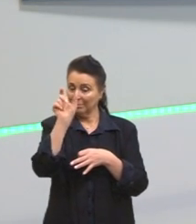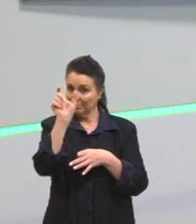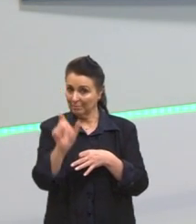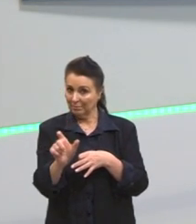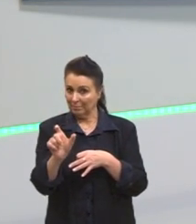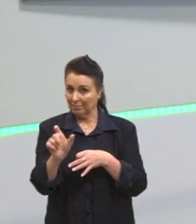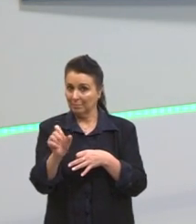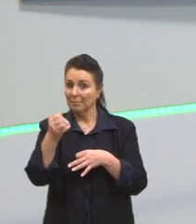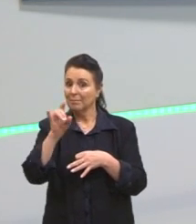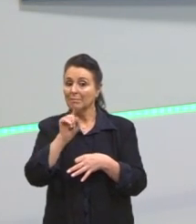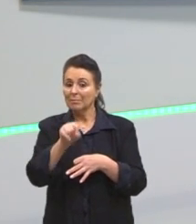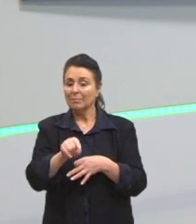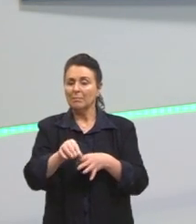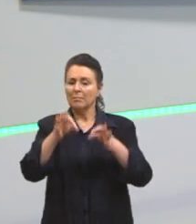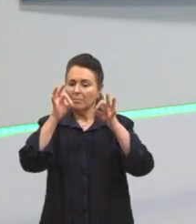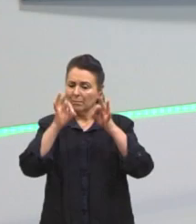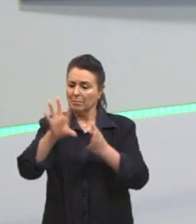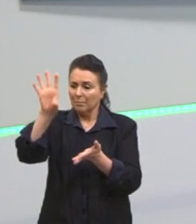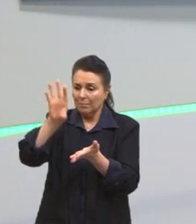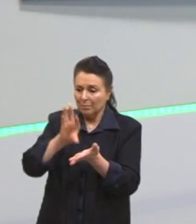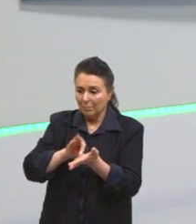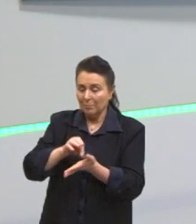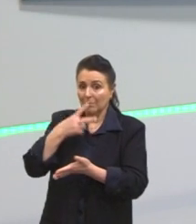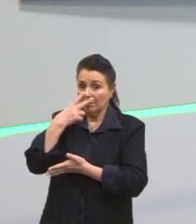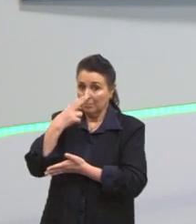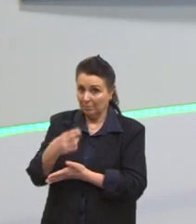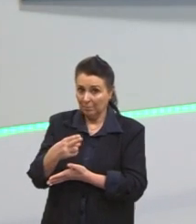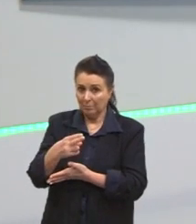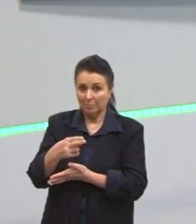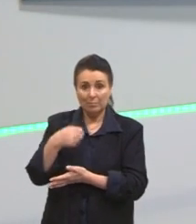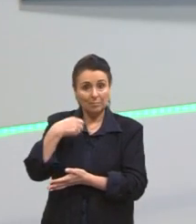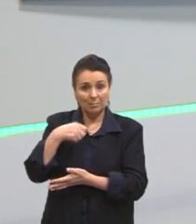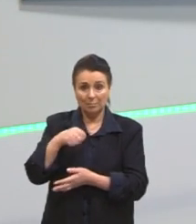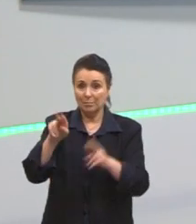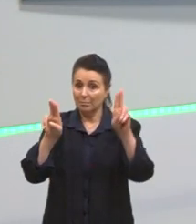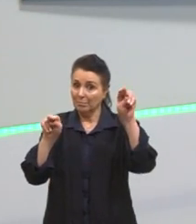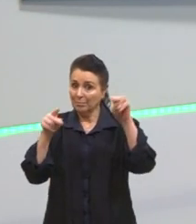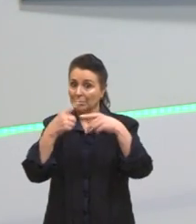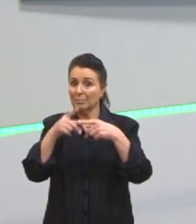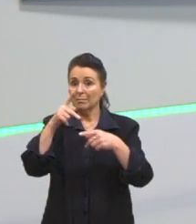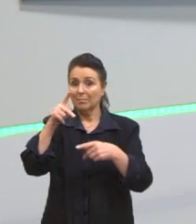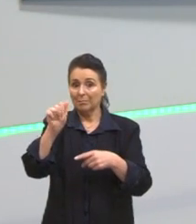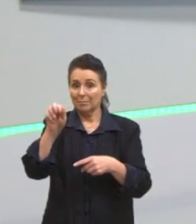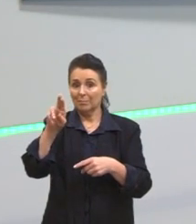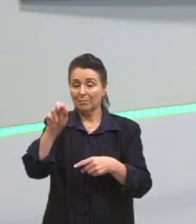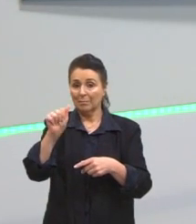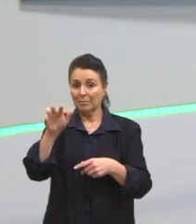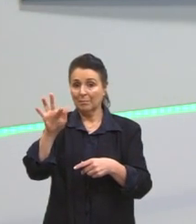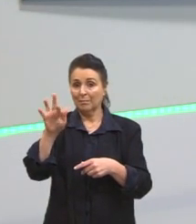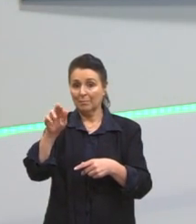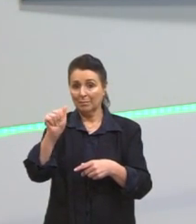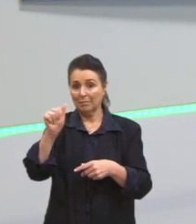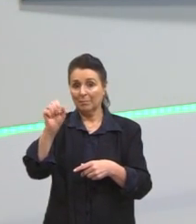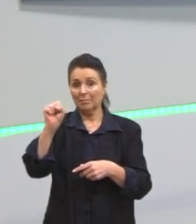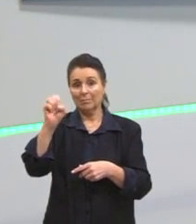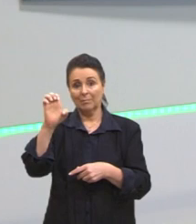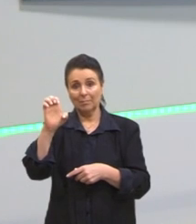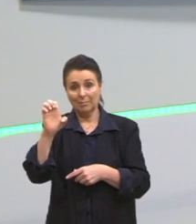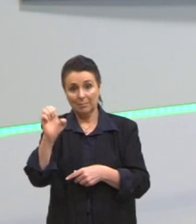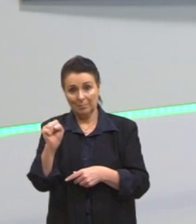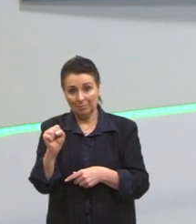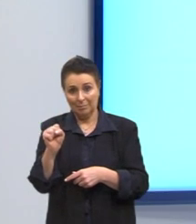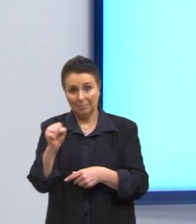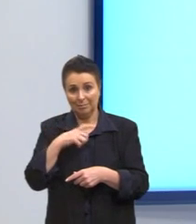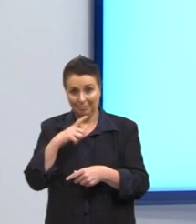paráfrase que é outro assunto e que também, se tu perdeu, tem lá nas aulas anteriores no canal do YouTube. Muito bem.